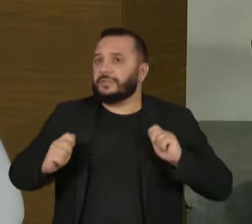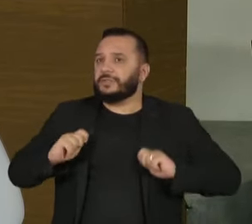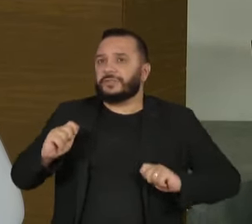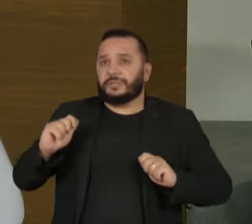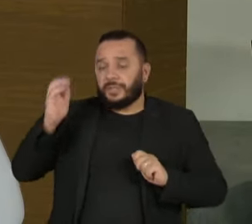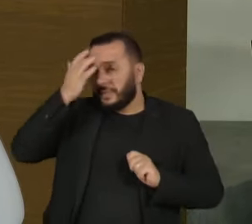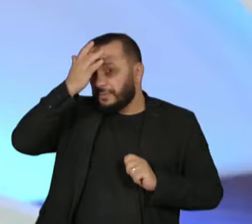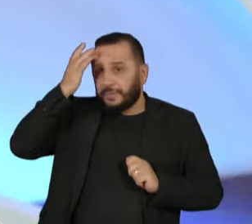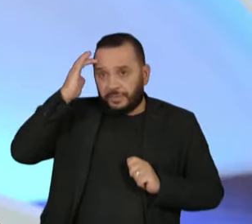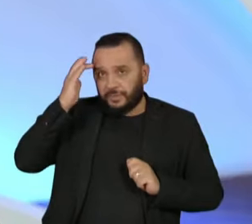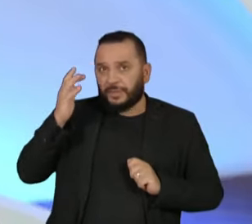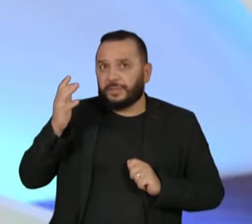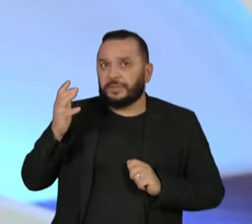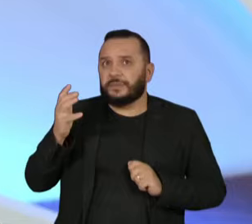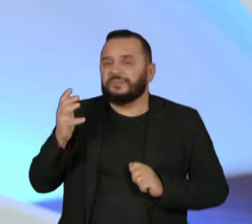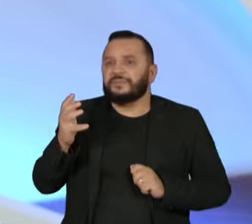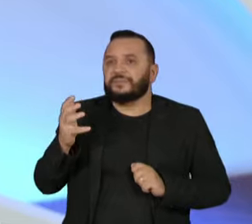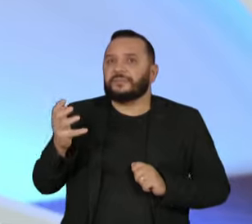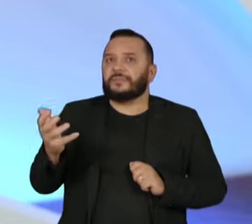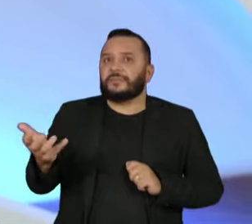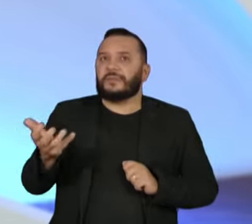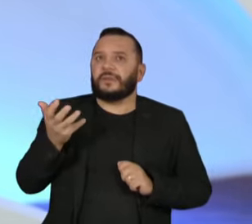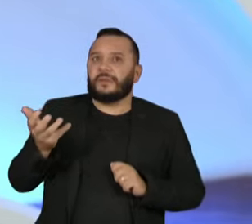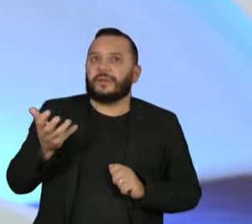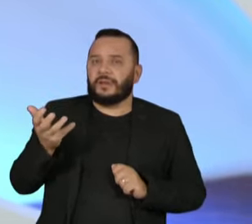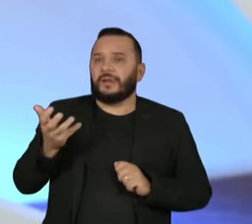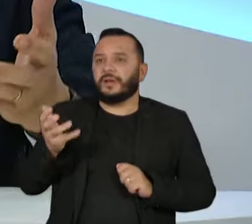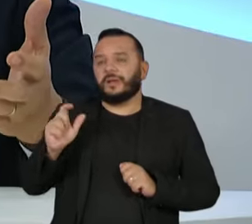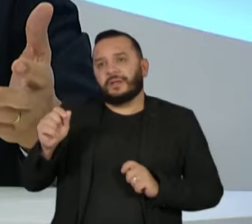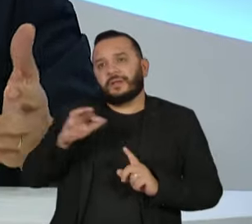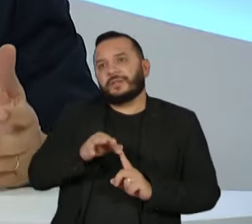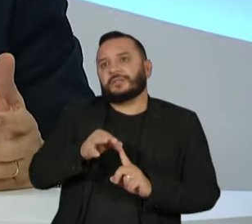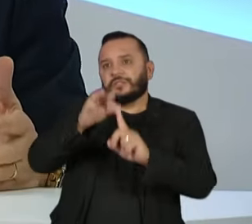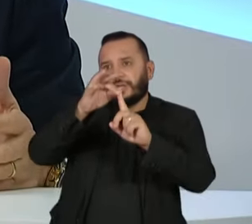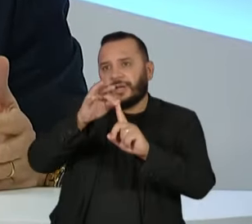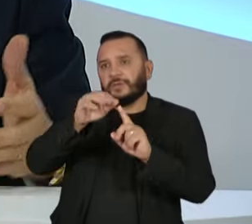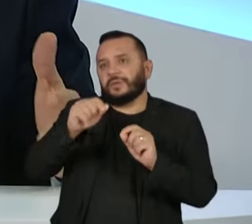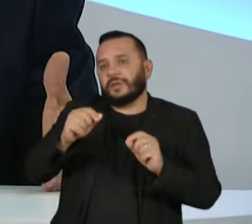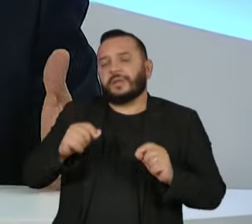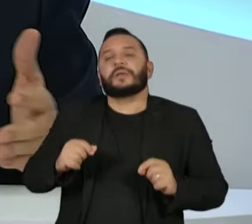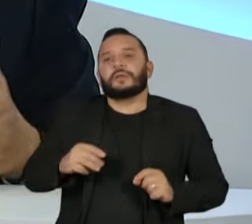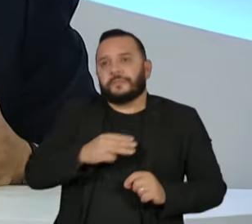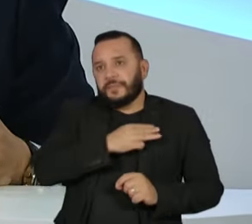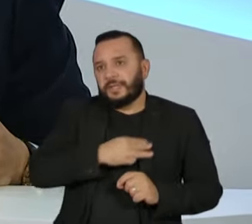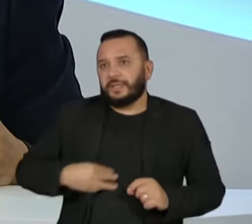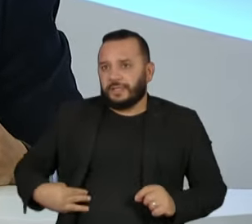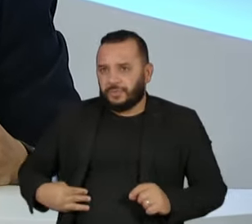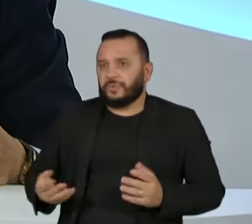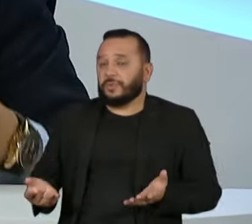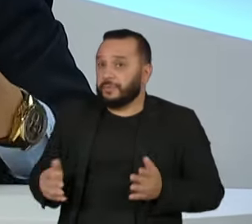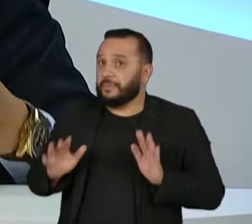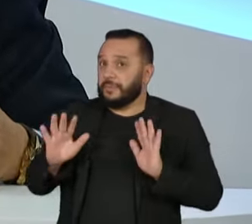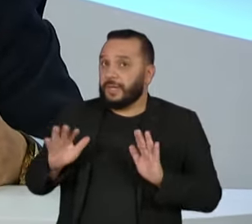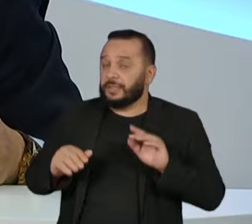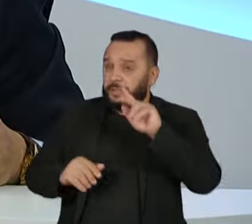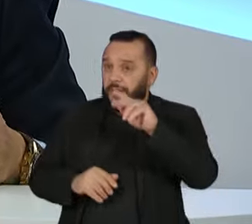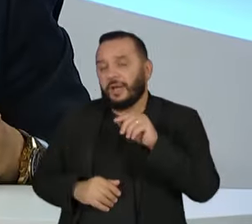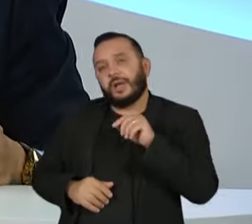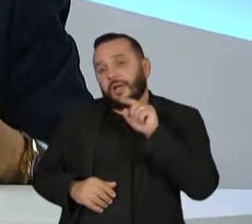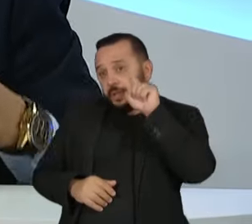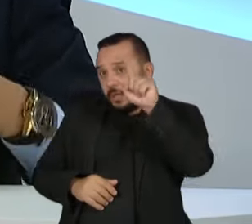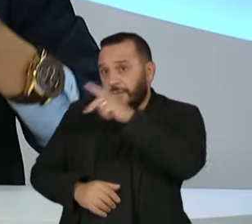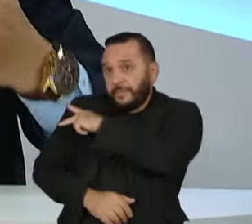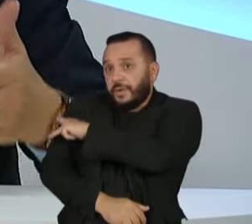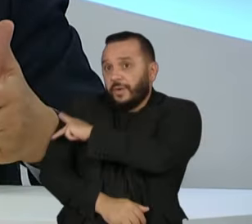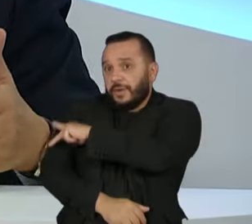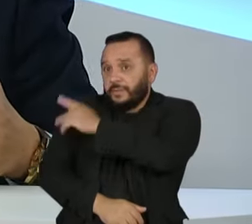aqueles que esperam serem nomeados ministros de Estado. Lá no Piauí, até mesmo aqueles que não votam no senhor,